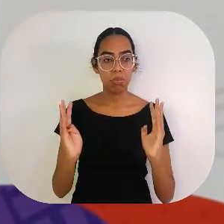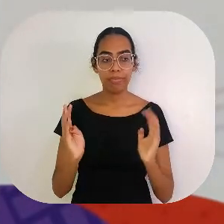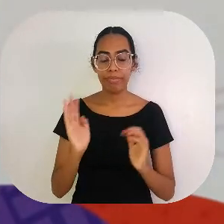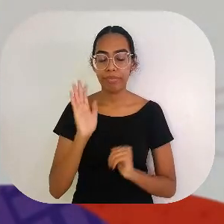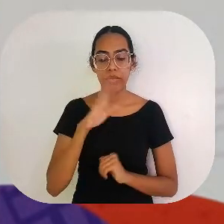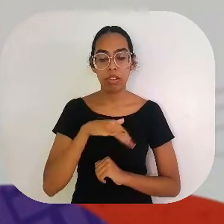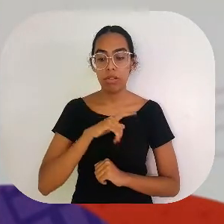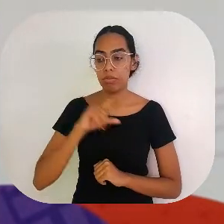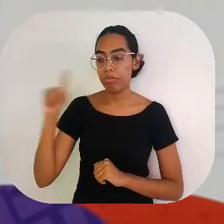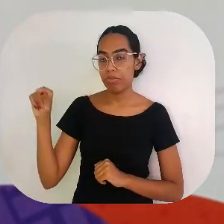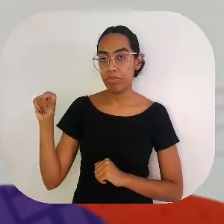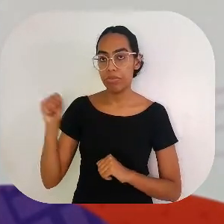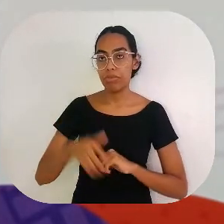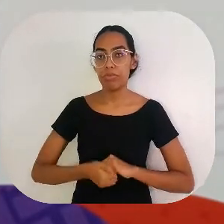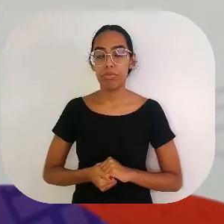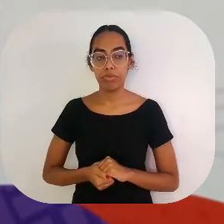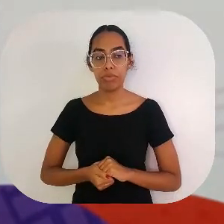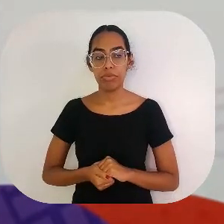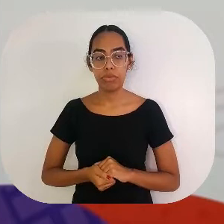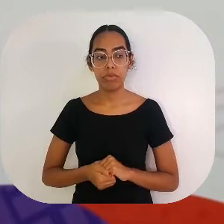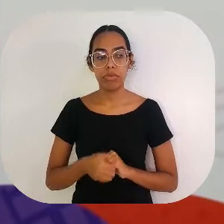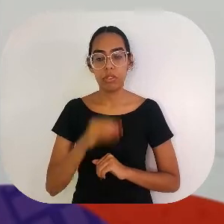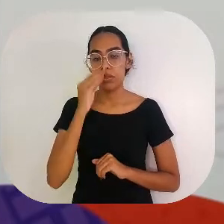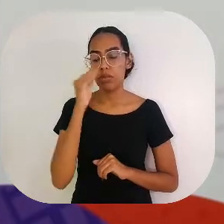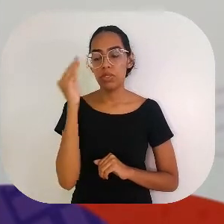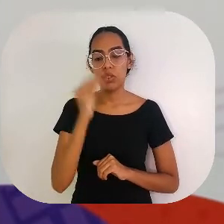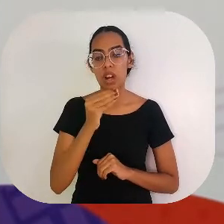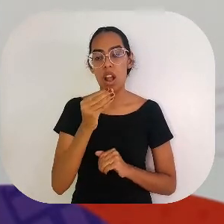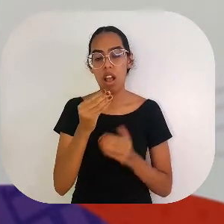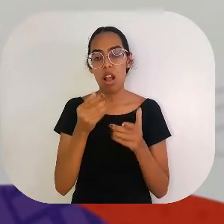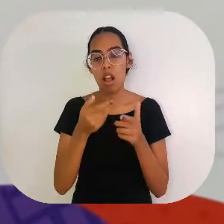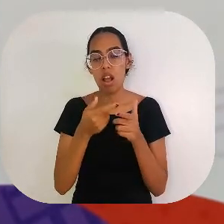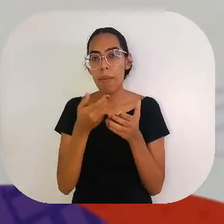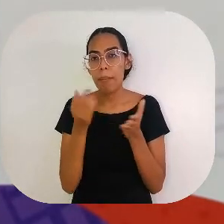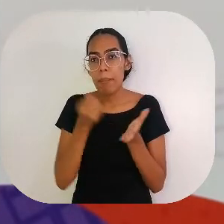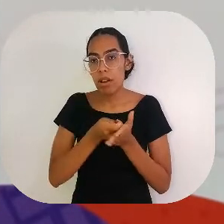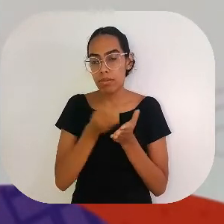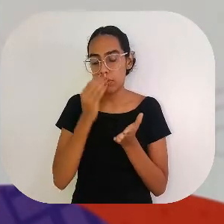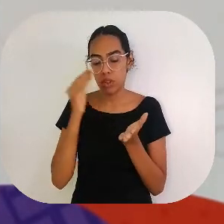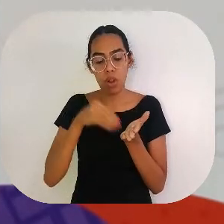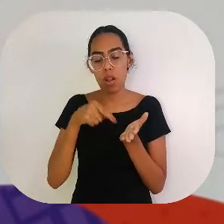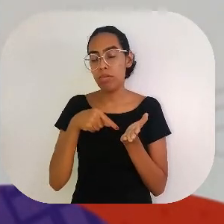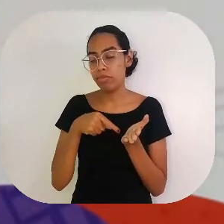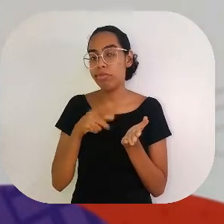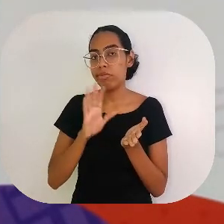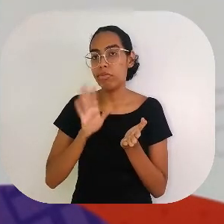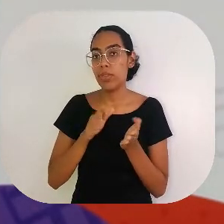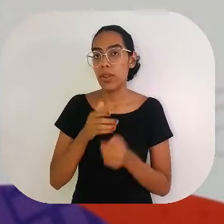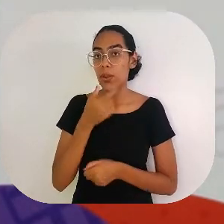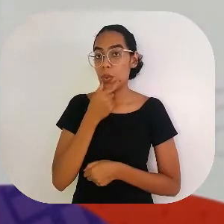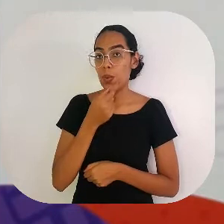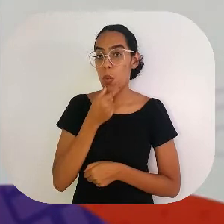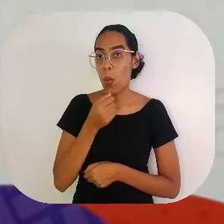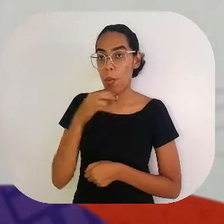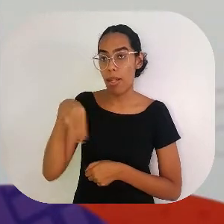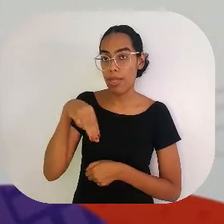Nem um familiar. Ah, vou-me embora. Vou deixar a dívida dele para lá. E o cobrador